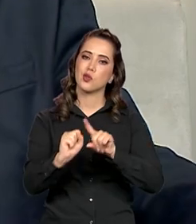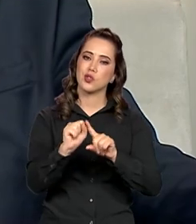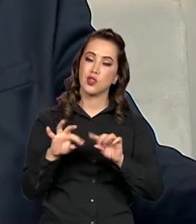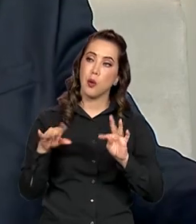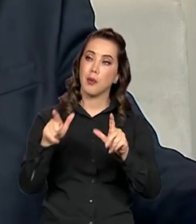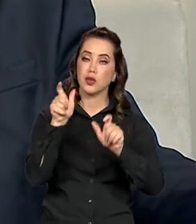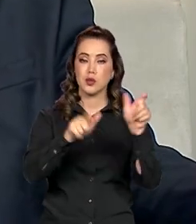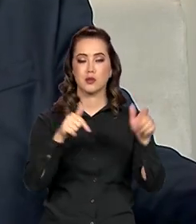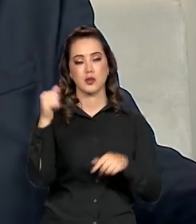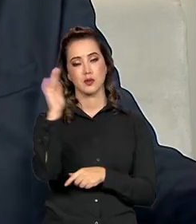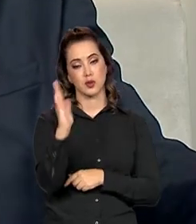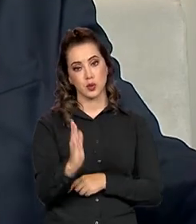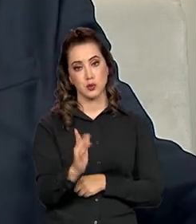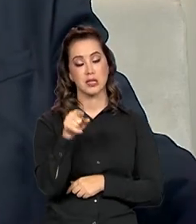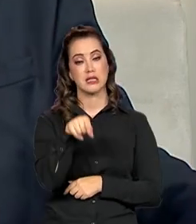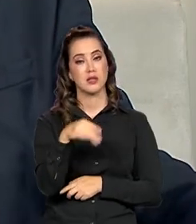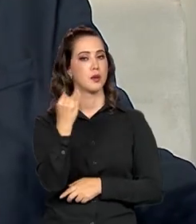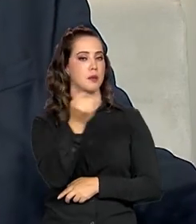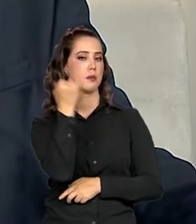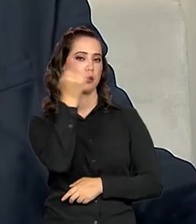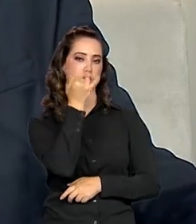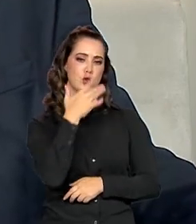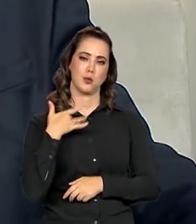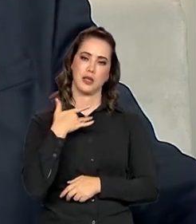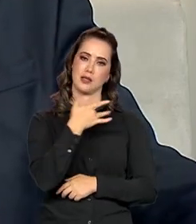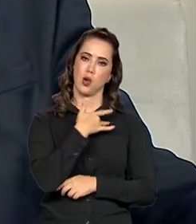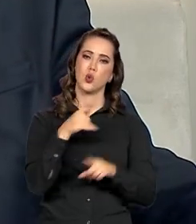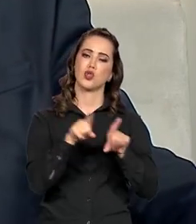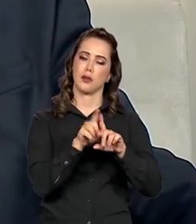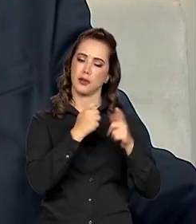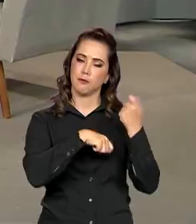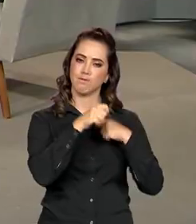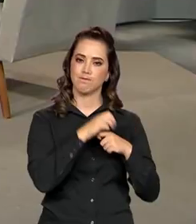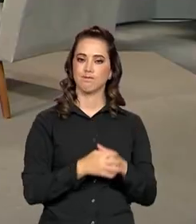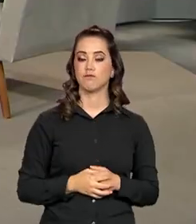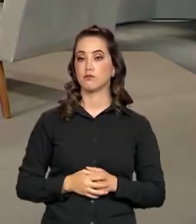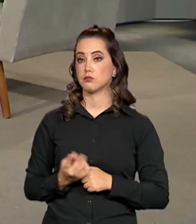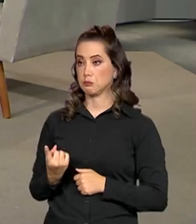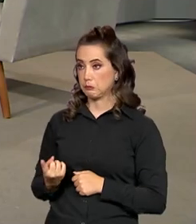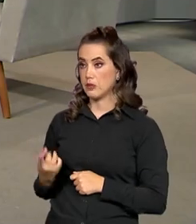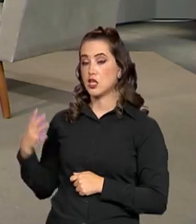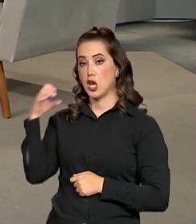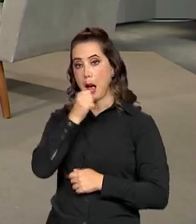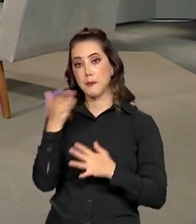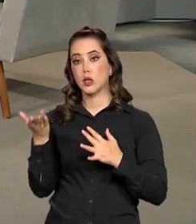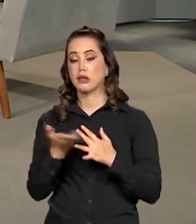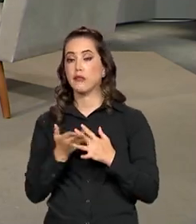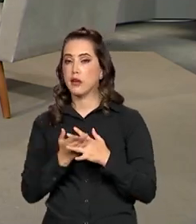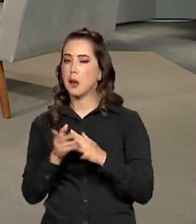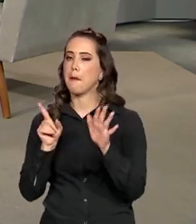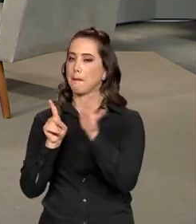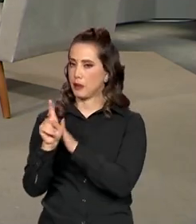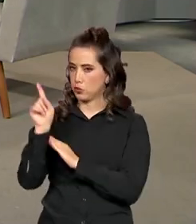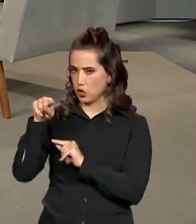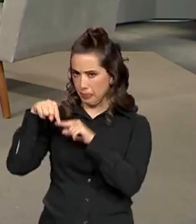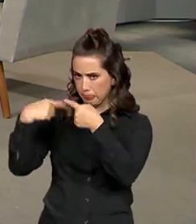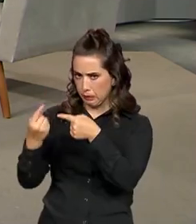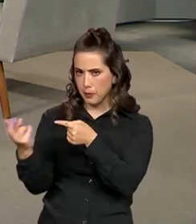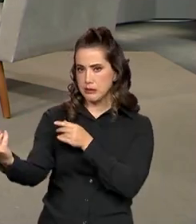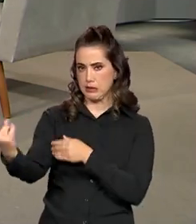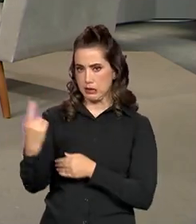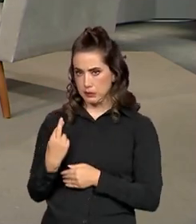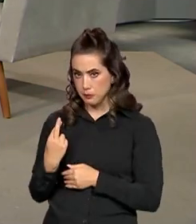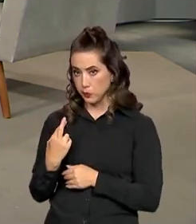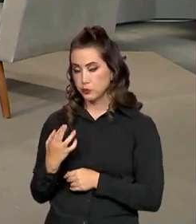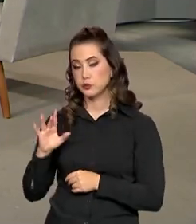trabalhadores brasileiros é muito importante para a saúde também da economia. Ministro, a vai para um rápido intervalo, mas já queria deixar uma pergunta para o senhor voltar